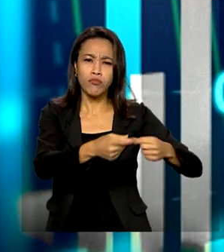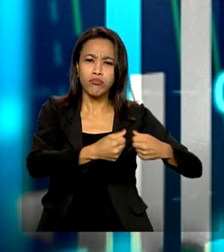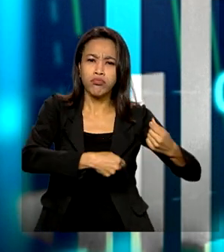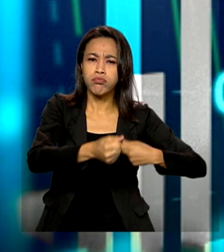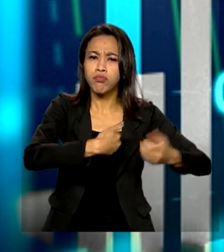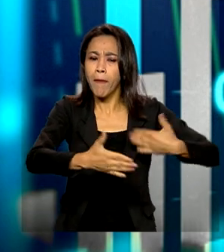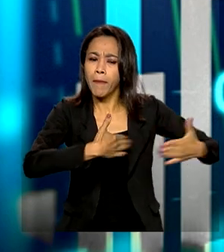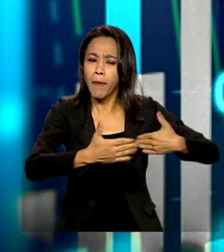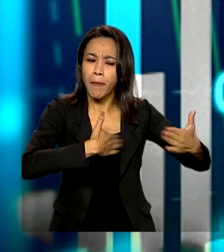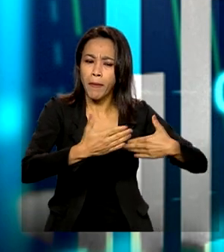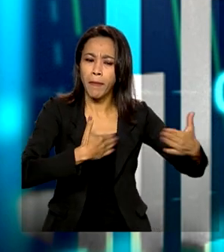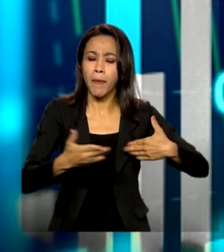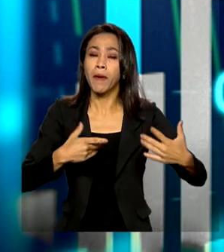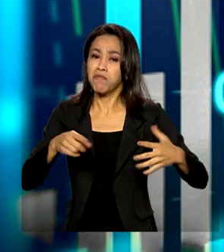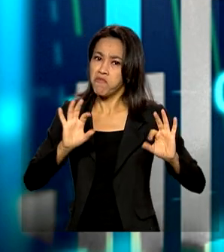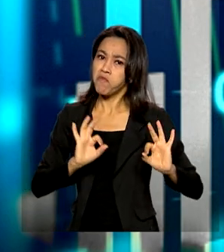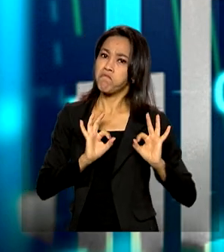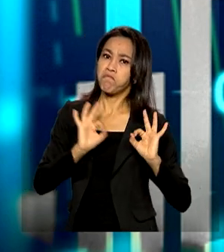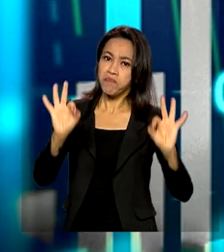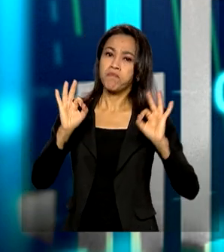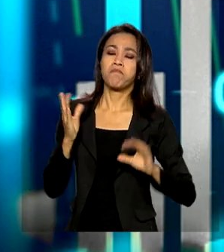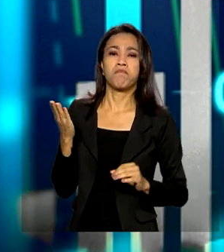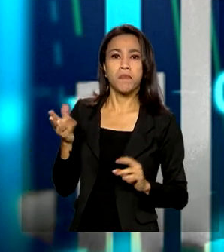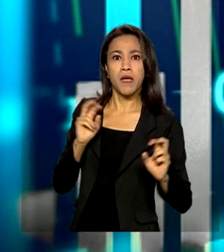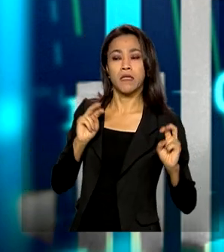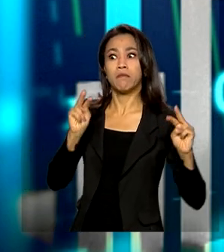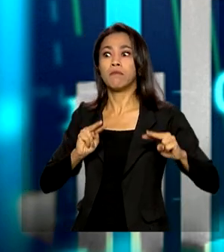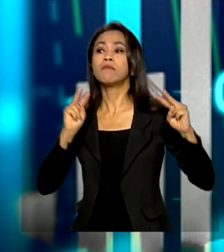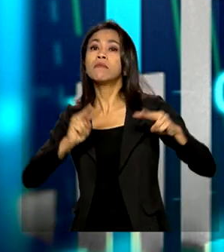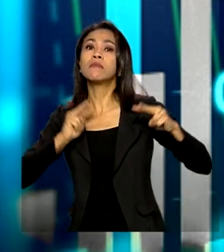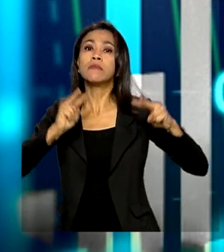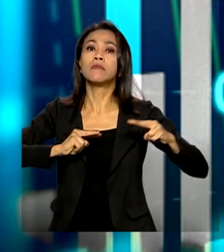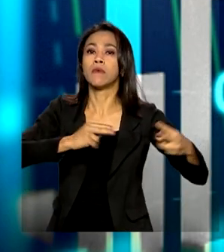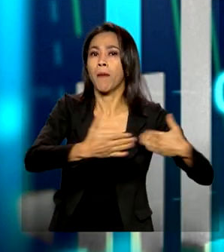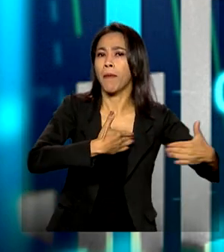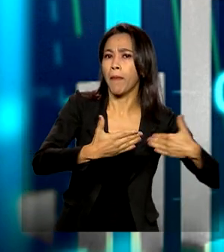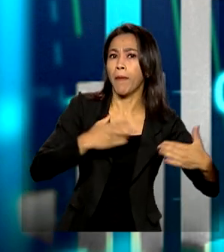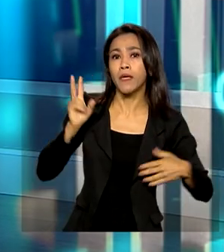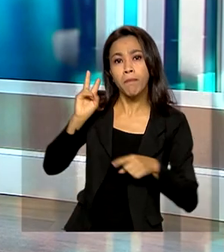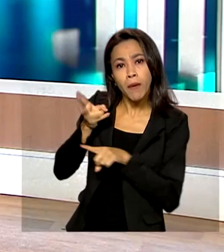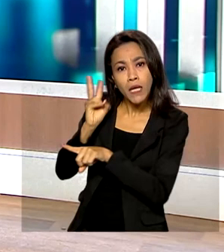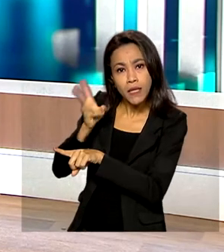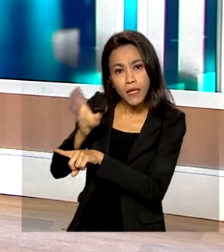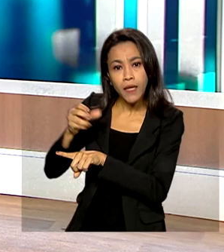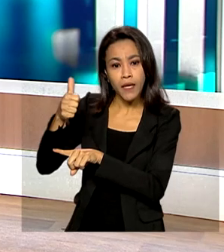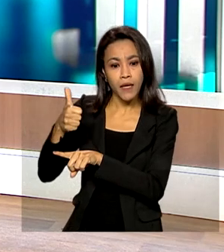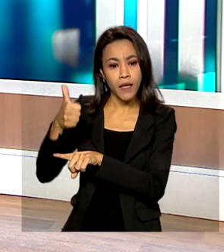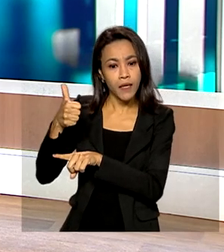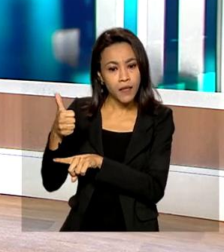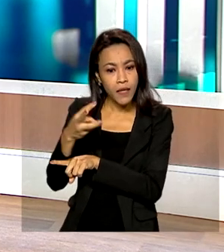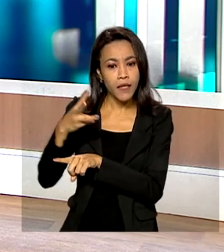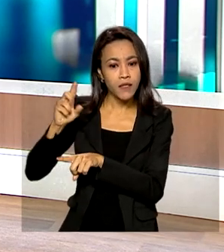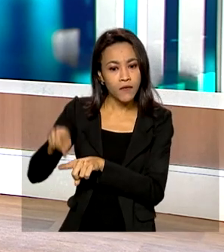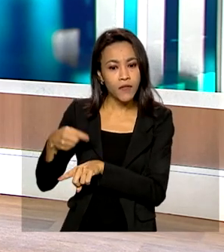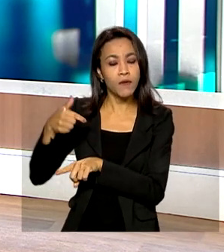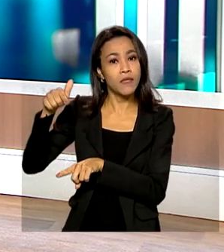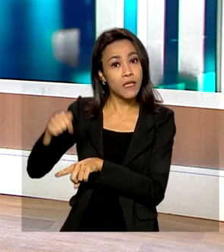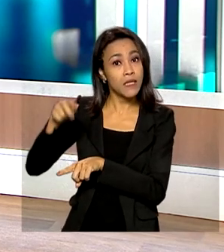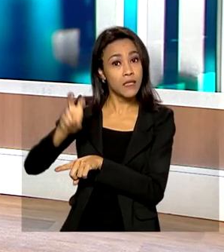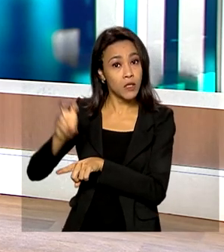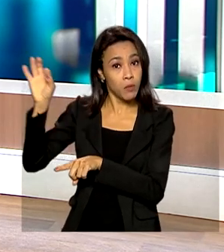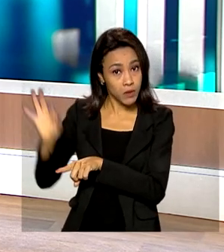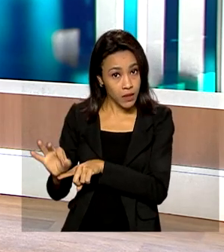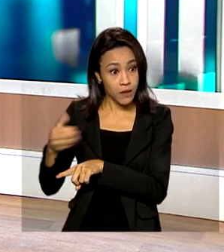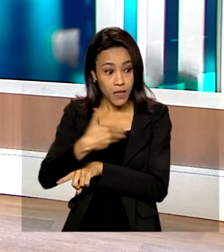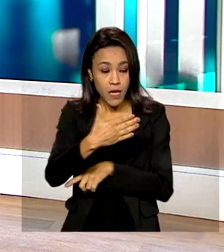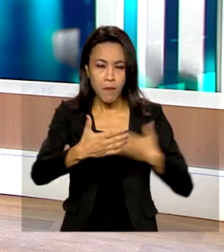confirmou a expectativa do mercado que essa taxa seria mantida em 13,75% e essa expectativa do